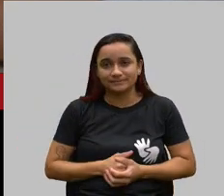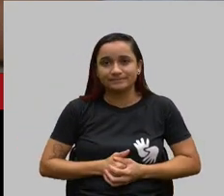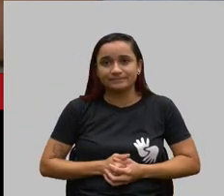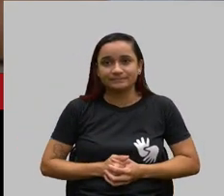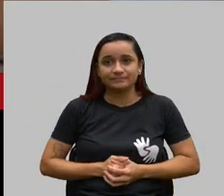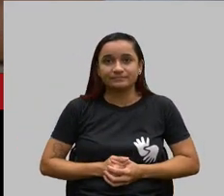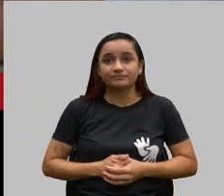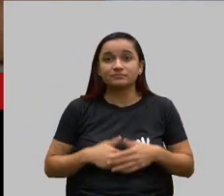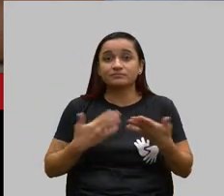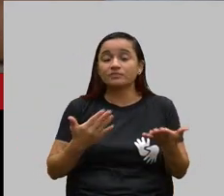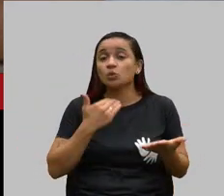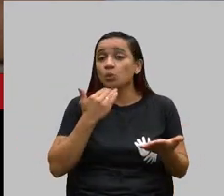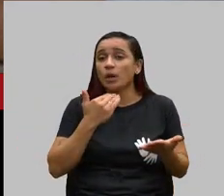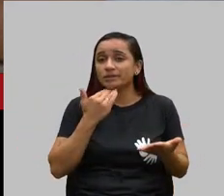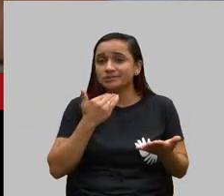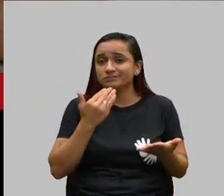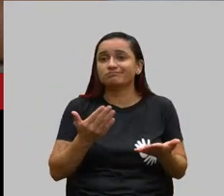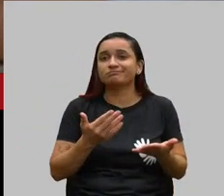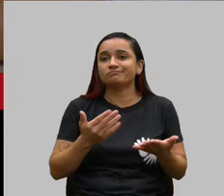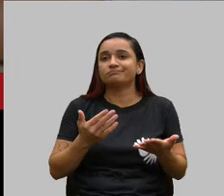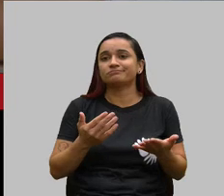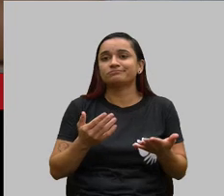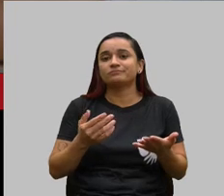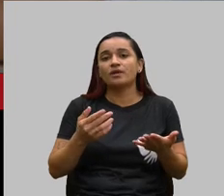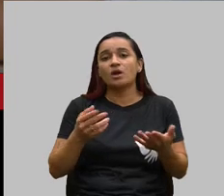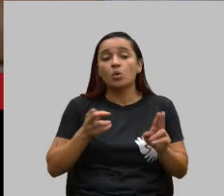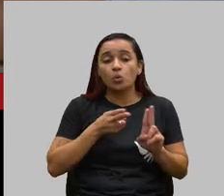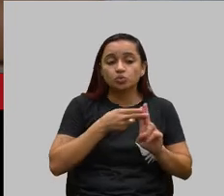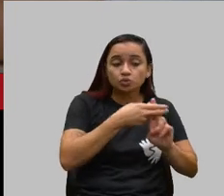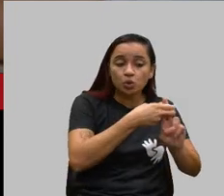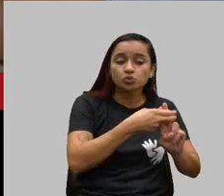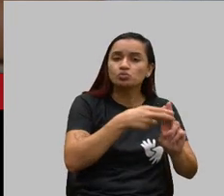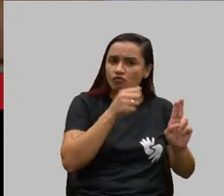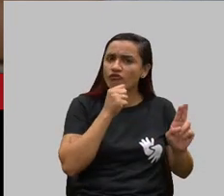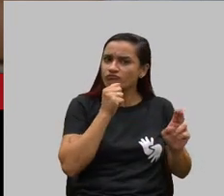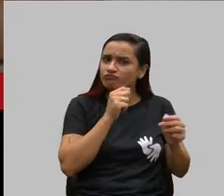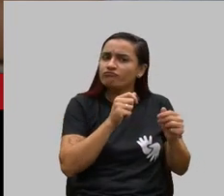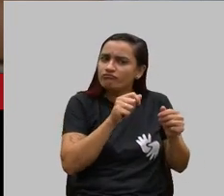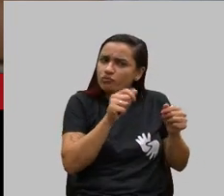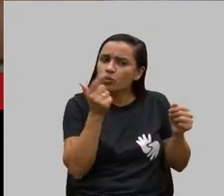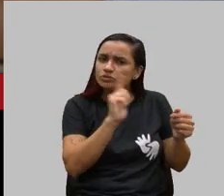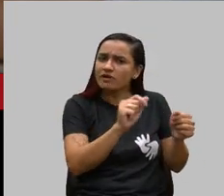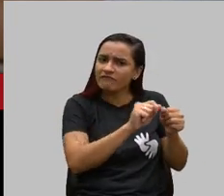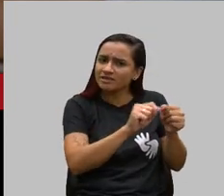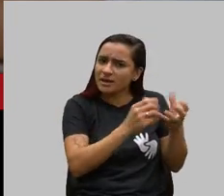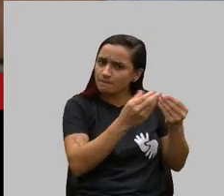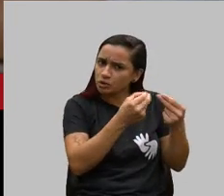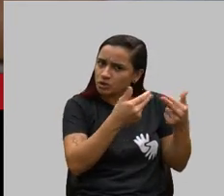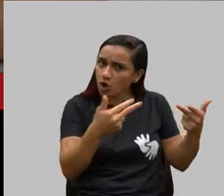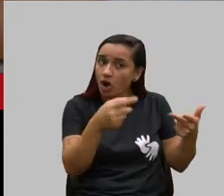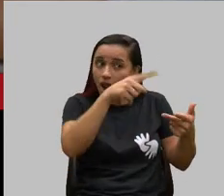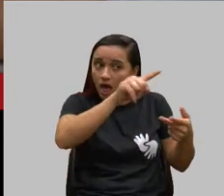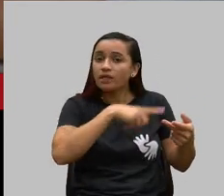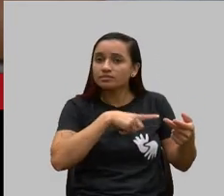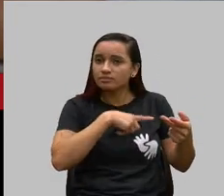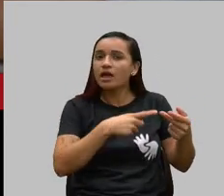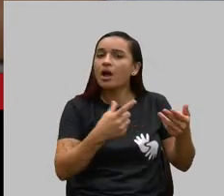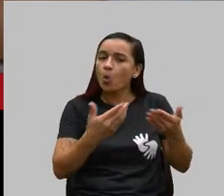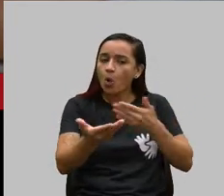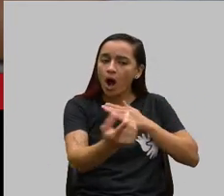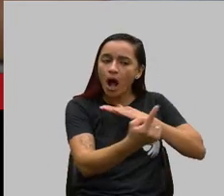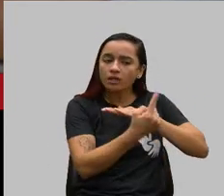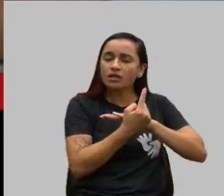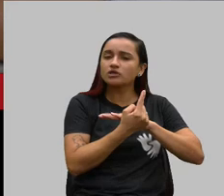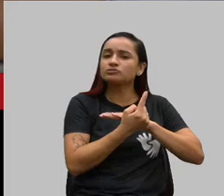Então, não adianta. O SUS ainda faz muito. As pessoas levam no SUS, eles ainda fazem um atendimento, mas